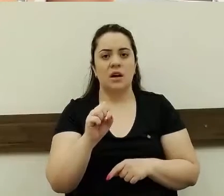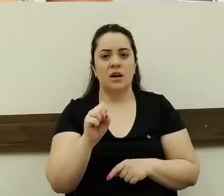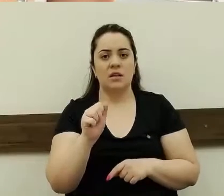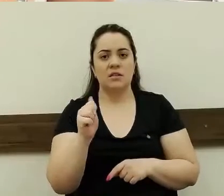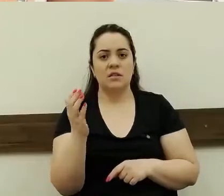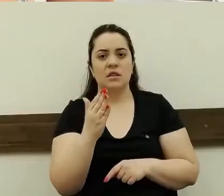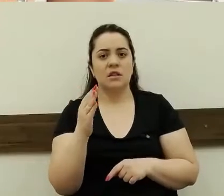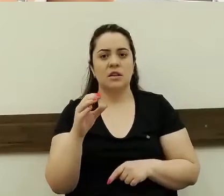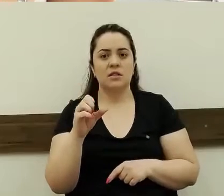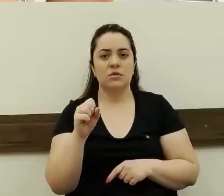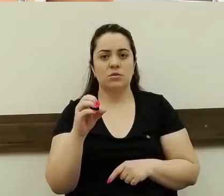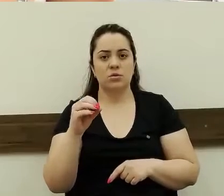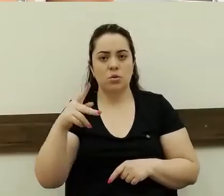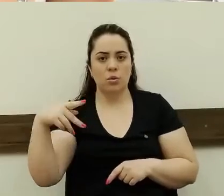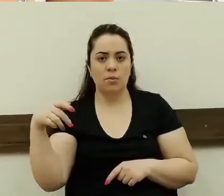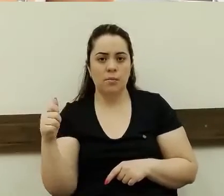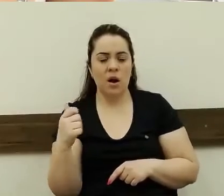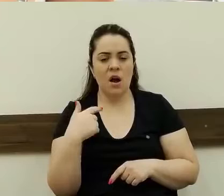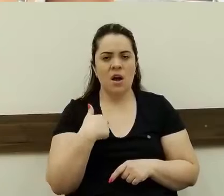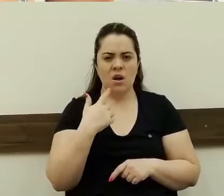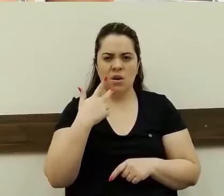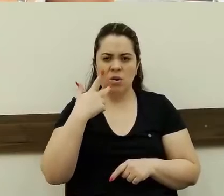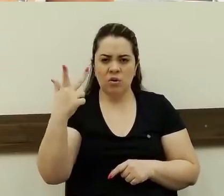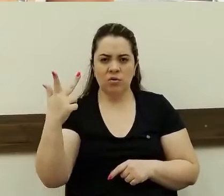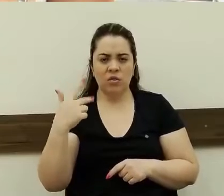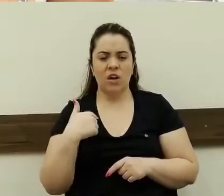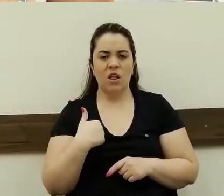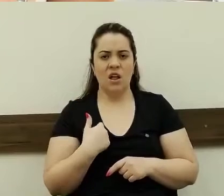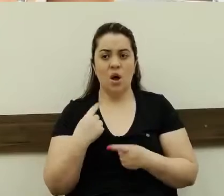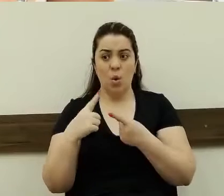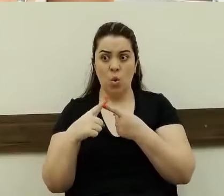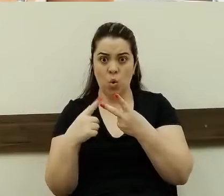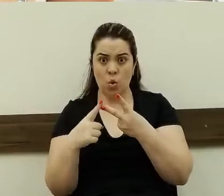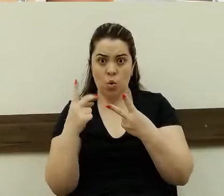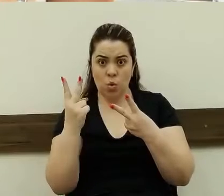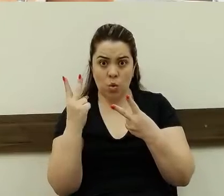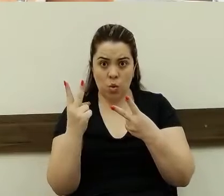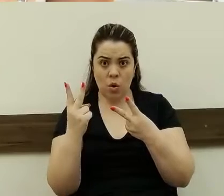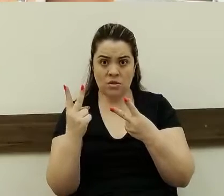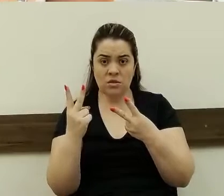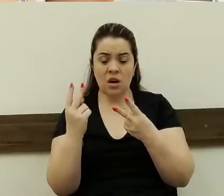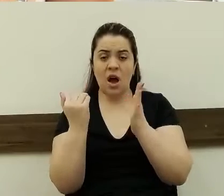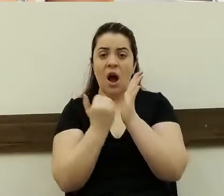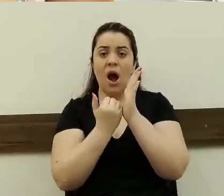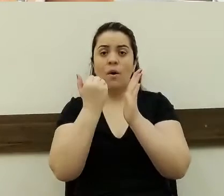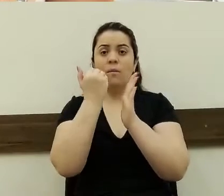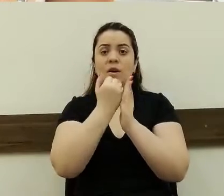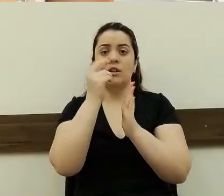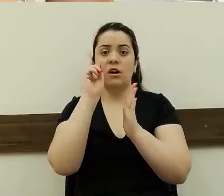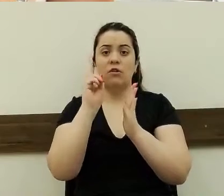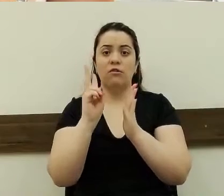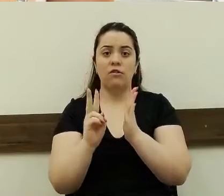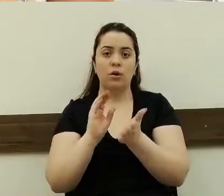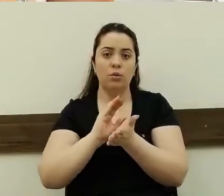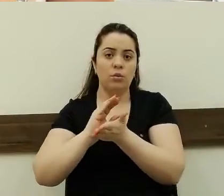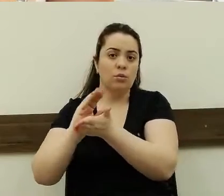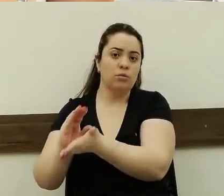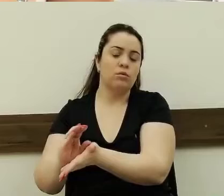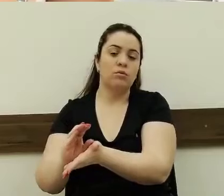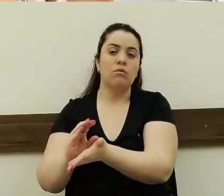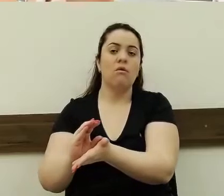por lá, eu falei, já que estão saindo duas entidades, por que não aumentar o valor das duas que ficam? Seria interessante,